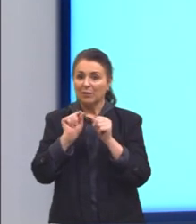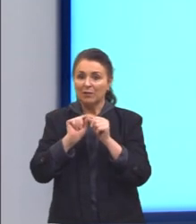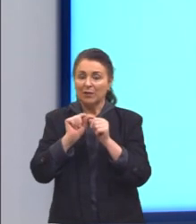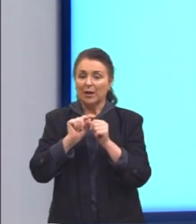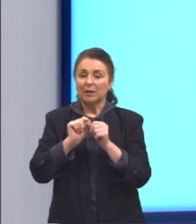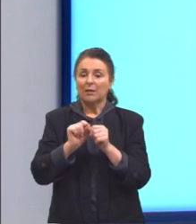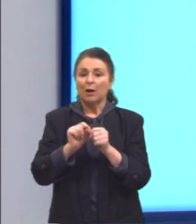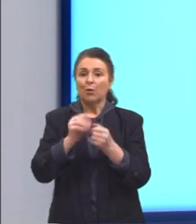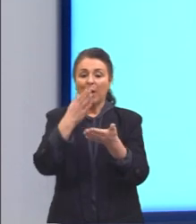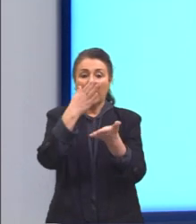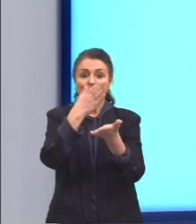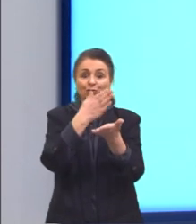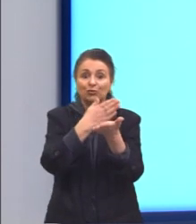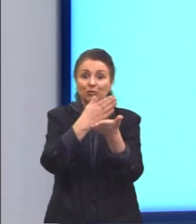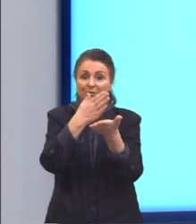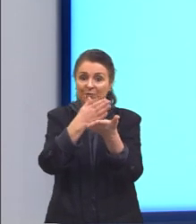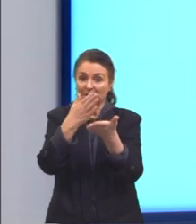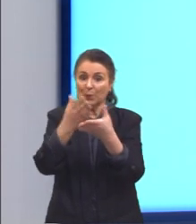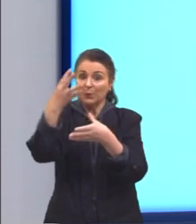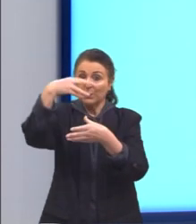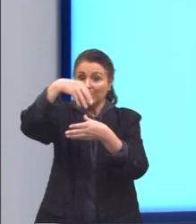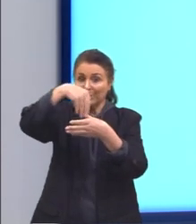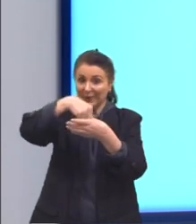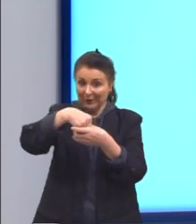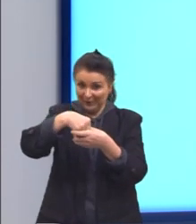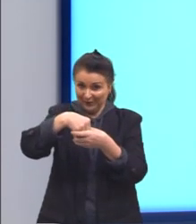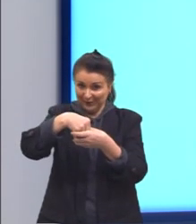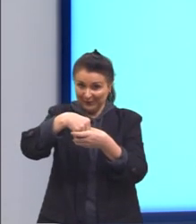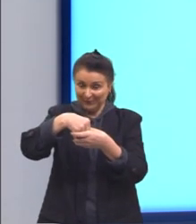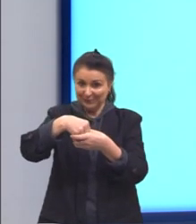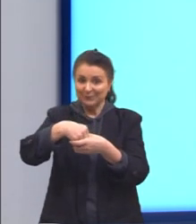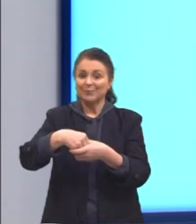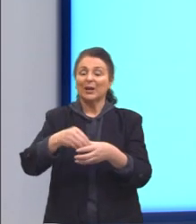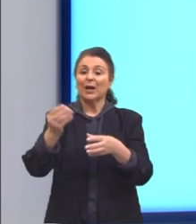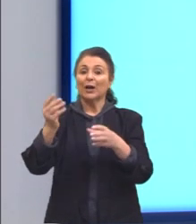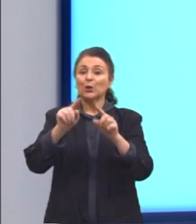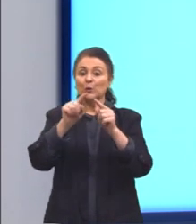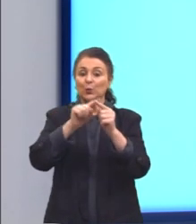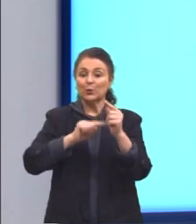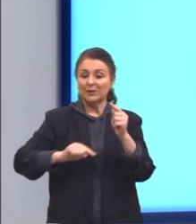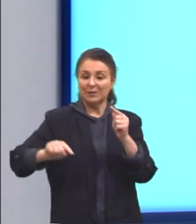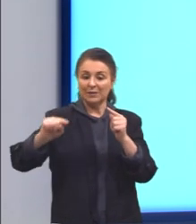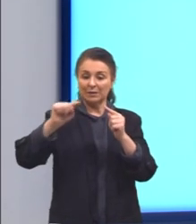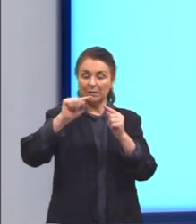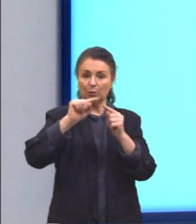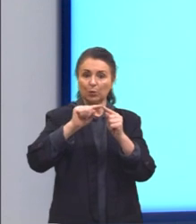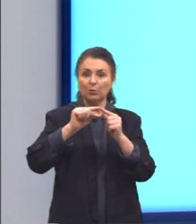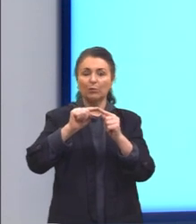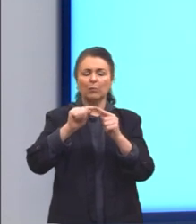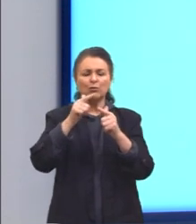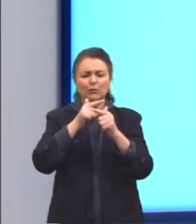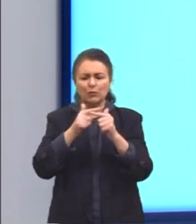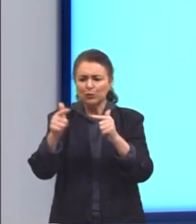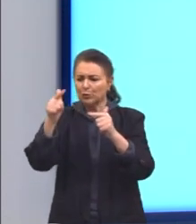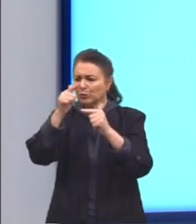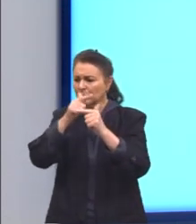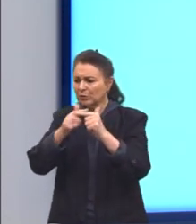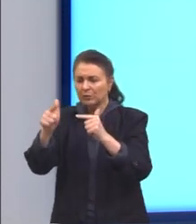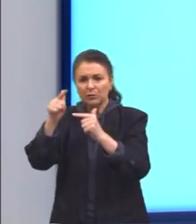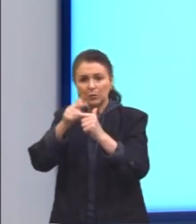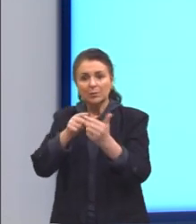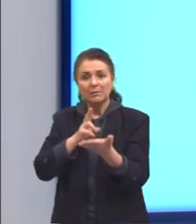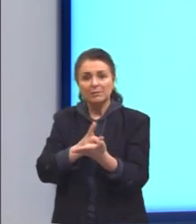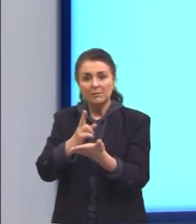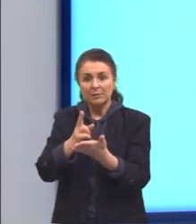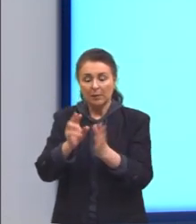divisão aqui dentro do círculo. E quanto mais nós realizamos as divisões, considerando sempre